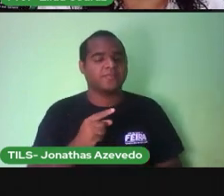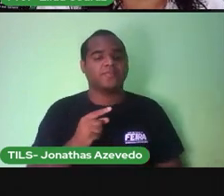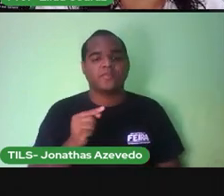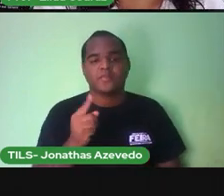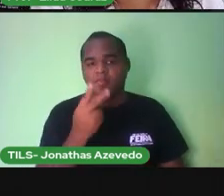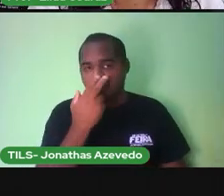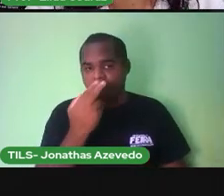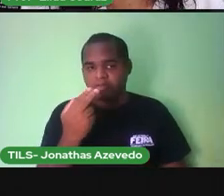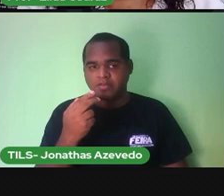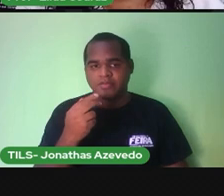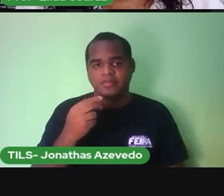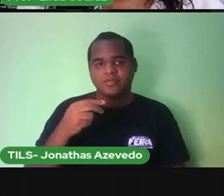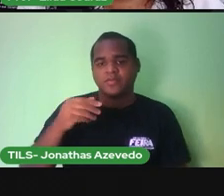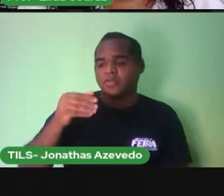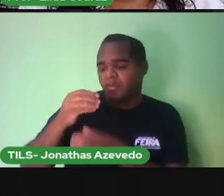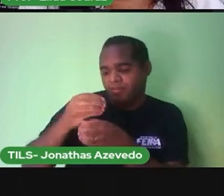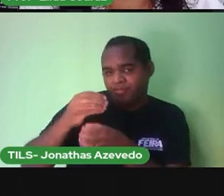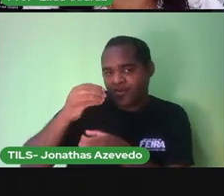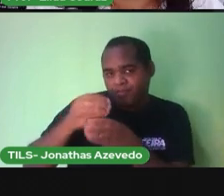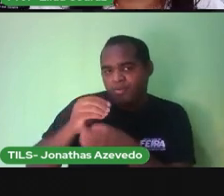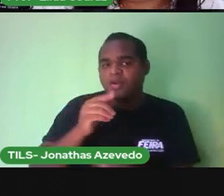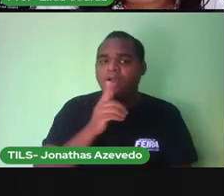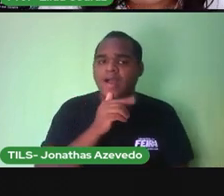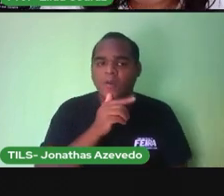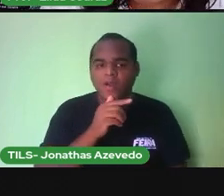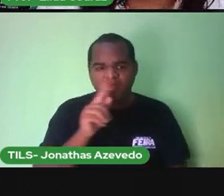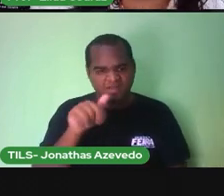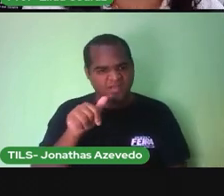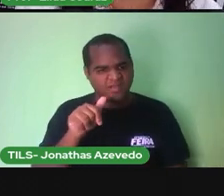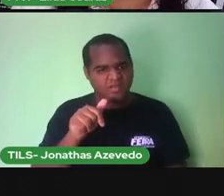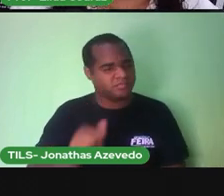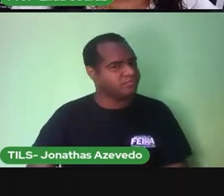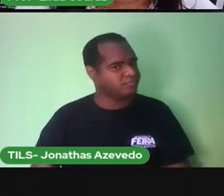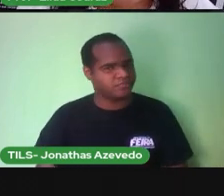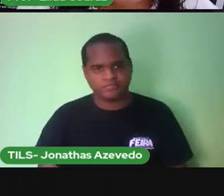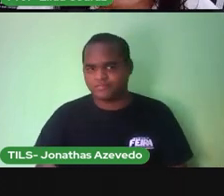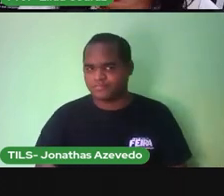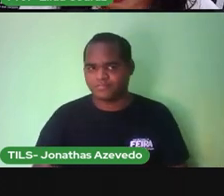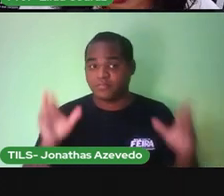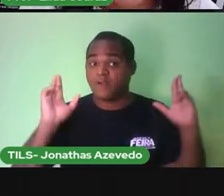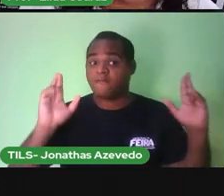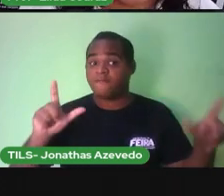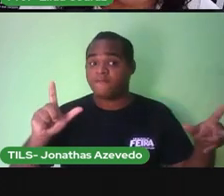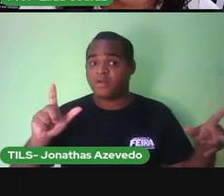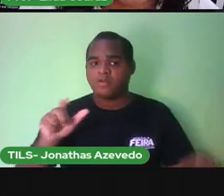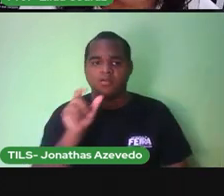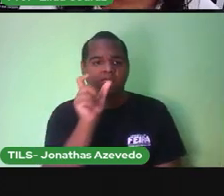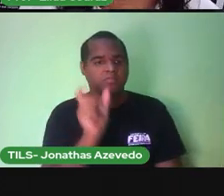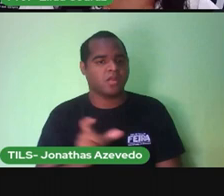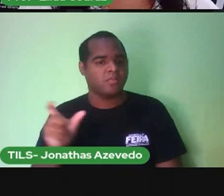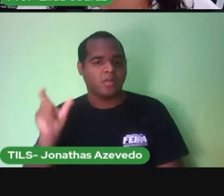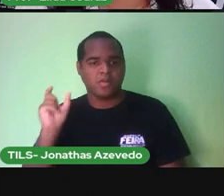garrafinha Como se fosse água Cada objeto Tem a sua forma De ser medida